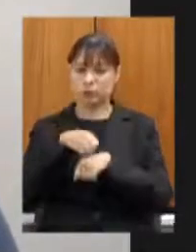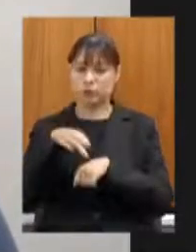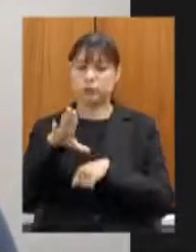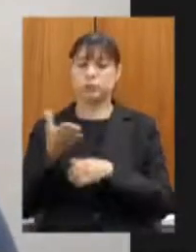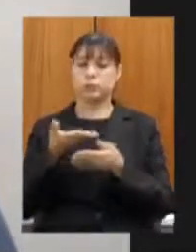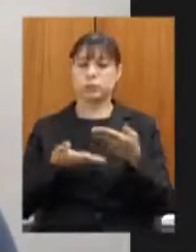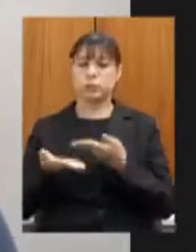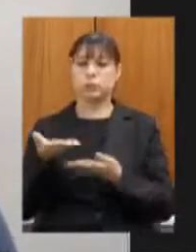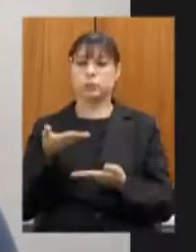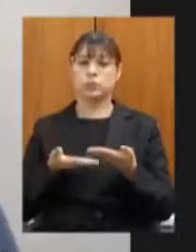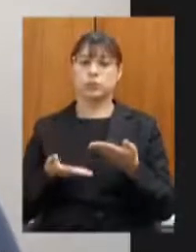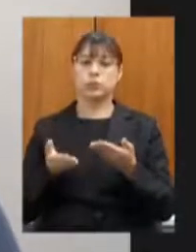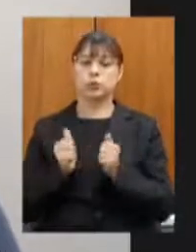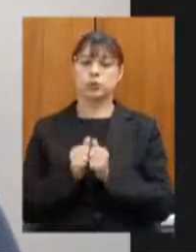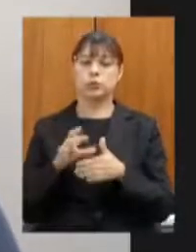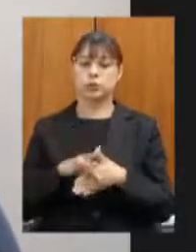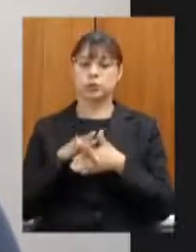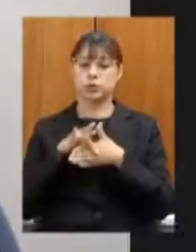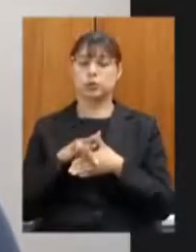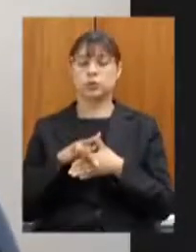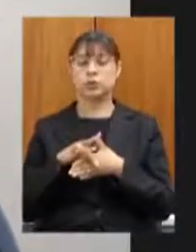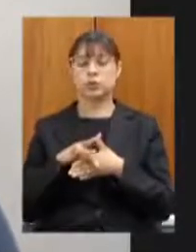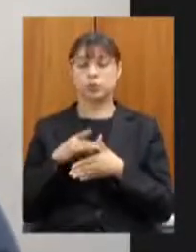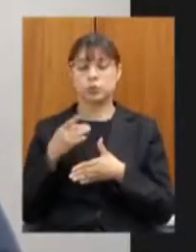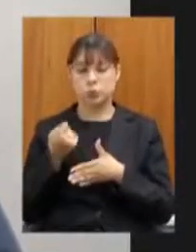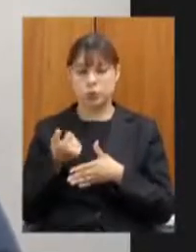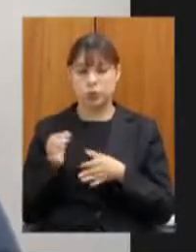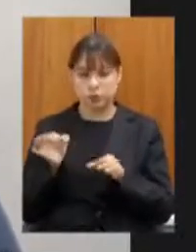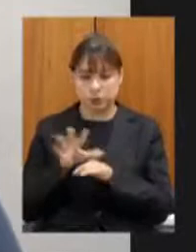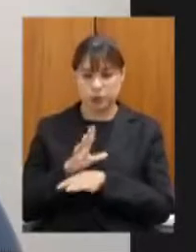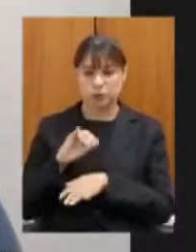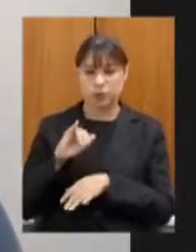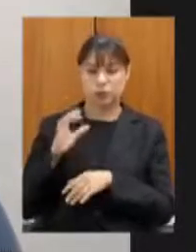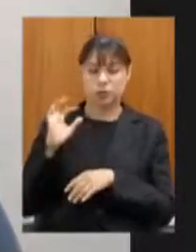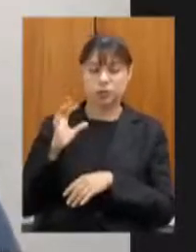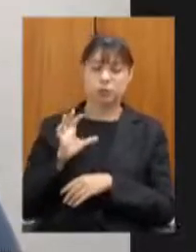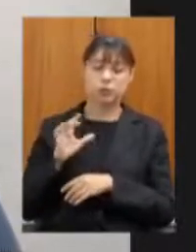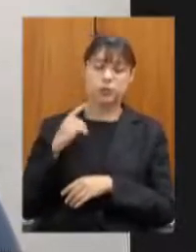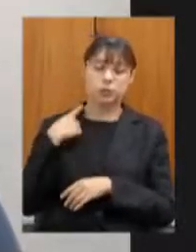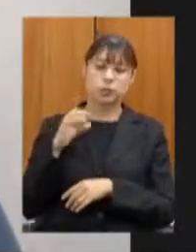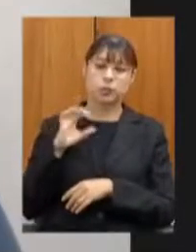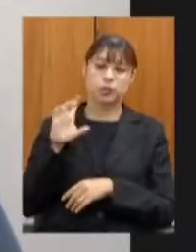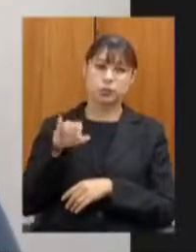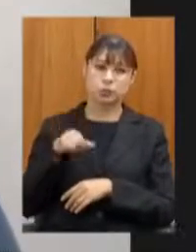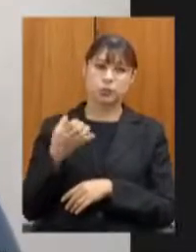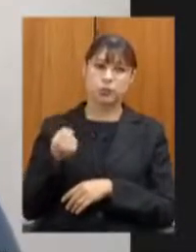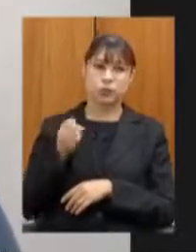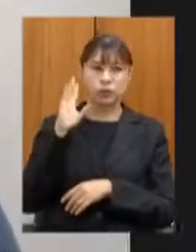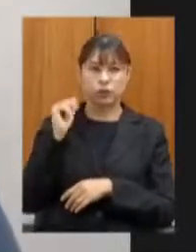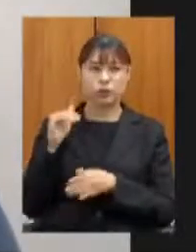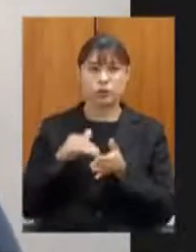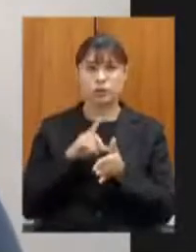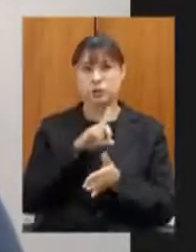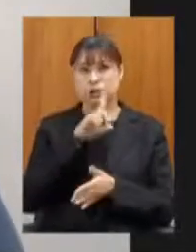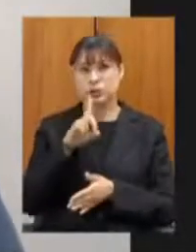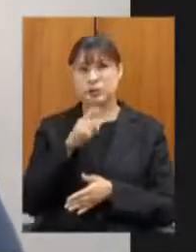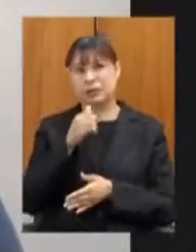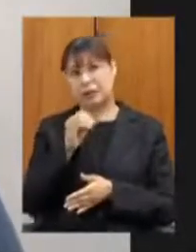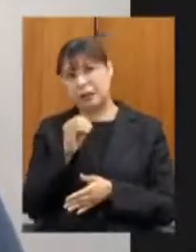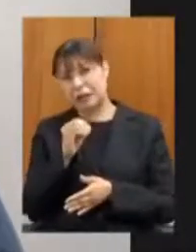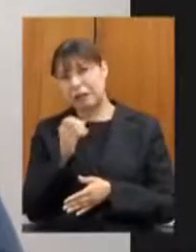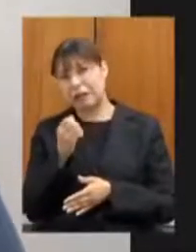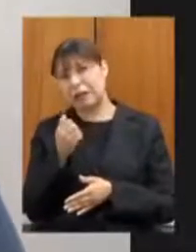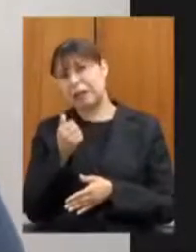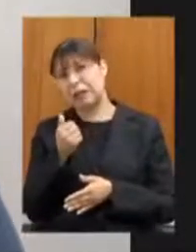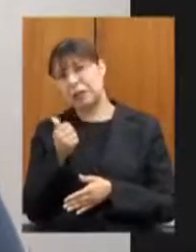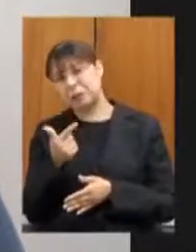conjunto de líderes e para terminar deputado João Leite talvez até o dia 10 12 de dezembro o líder